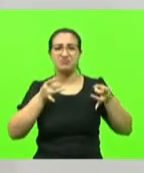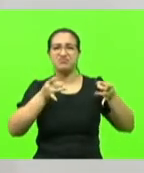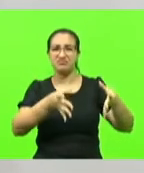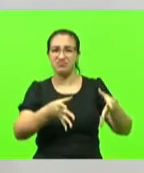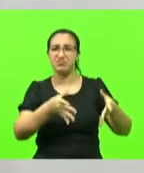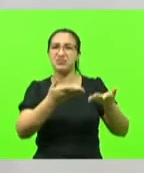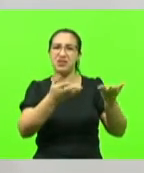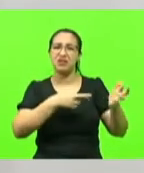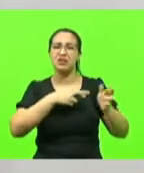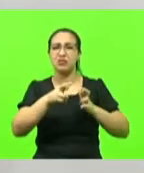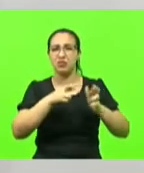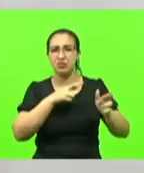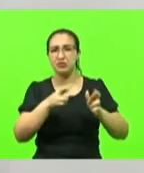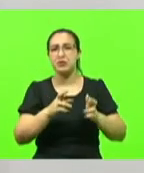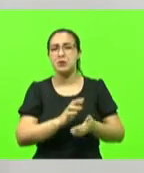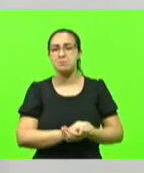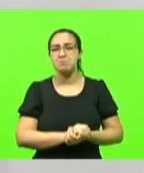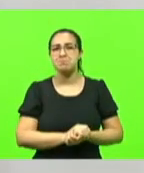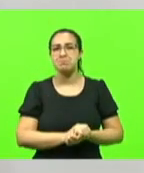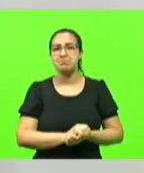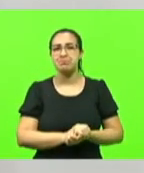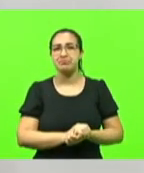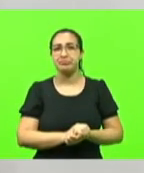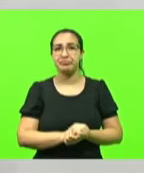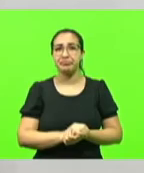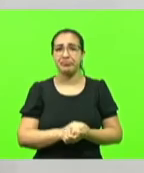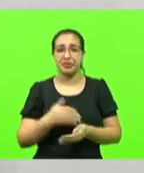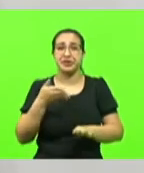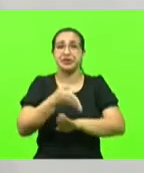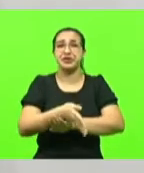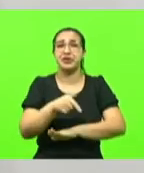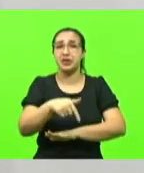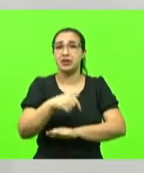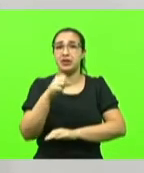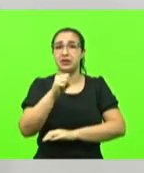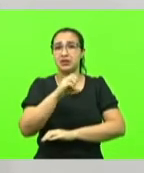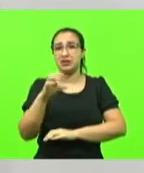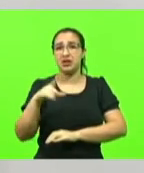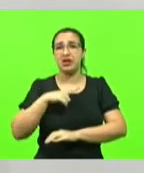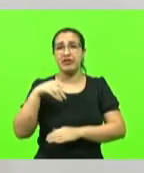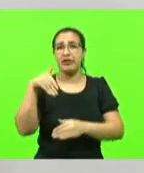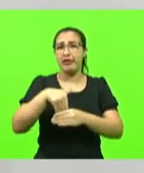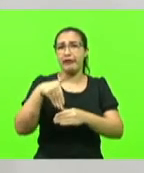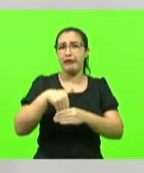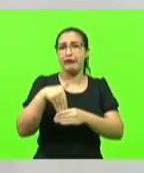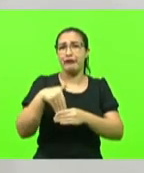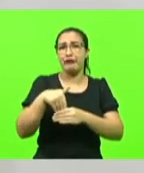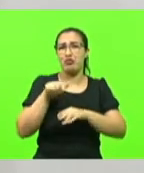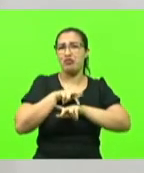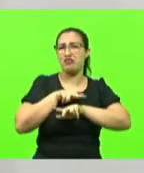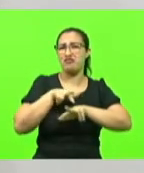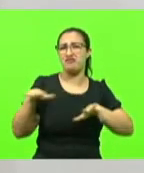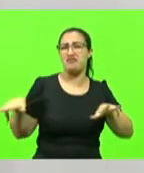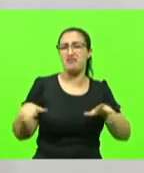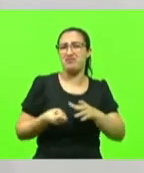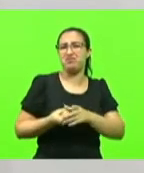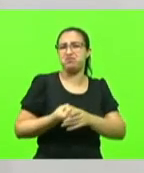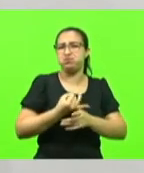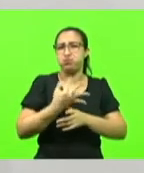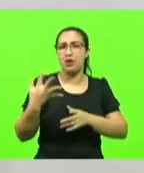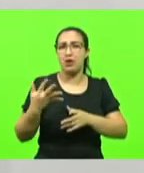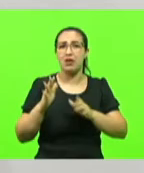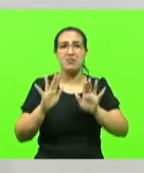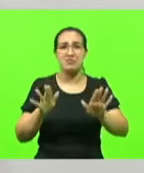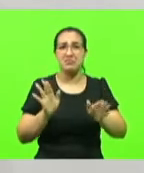federal que vem para Santa Catarina leva voto de caminhão e na hora de ajudar nem grão de